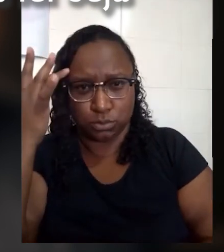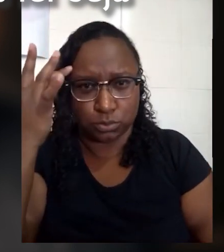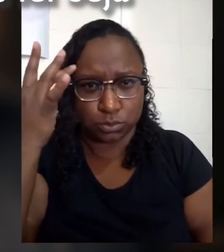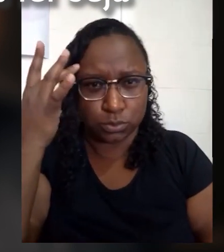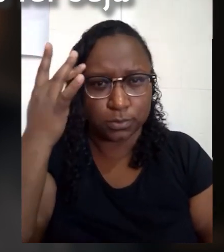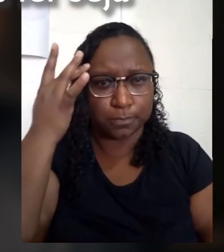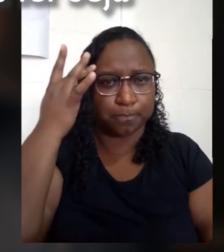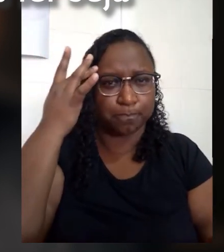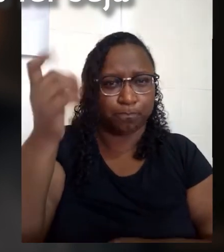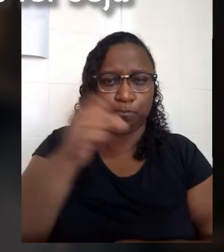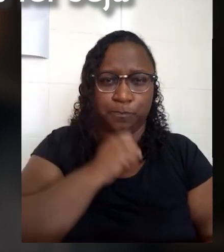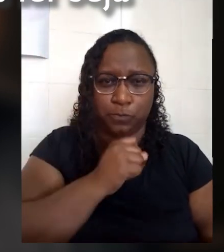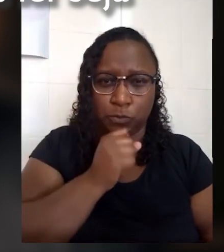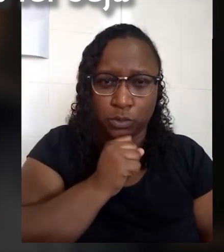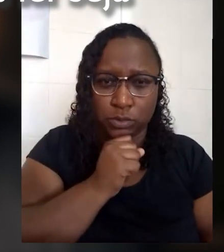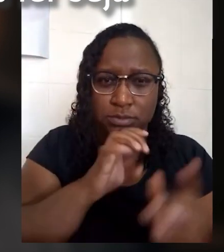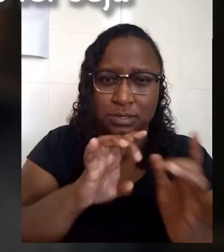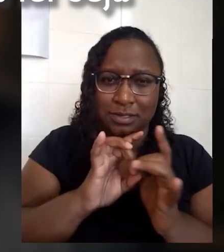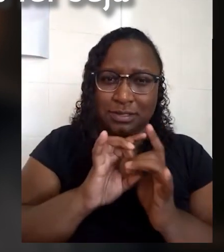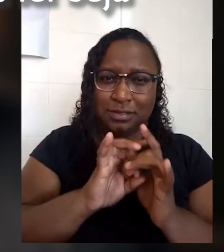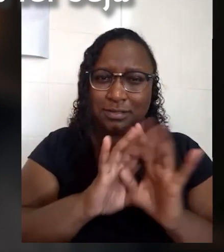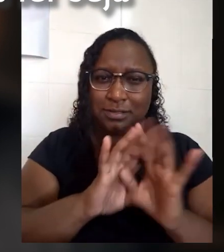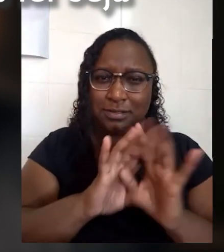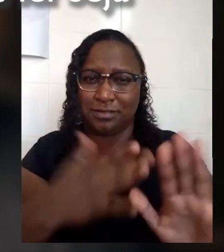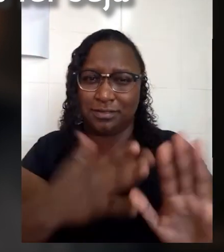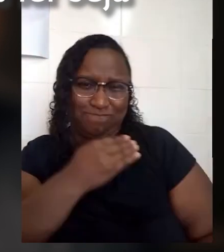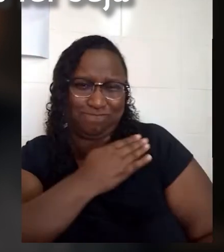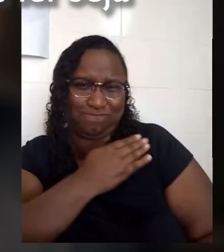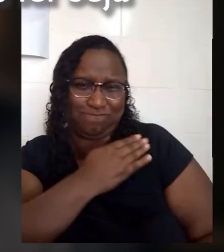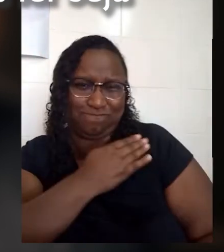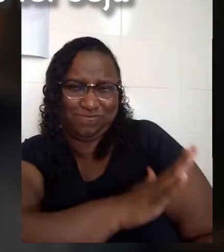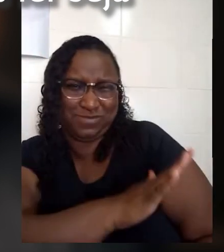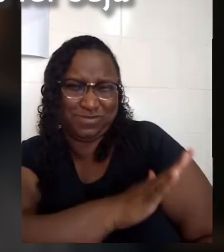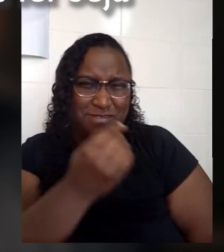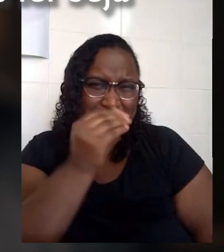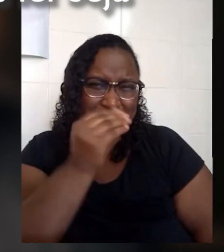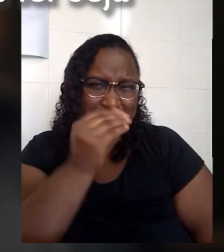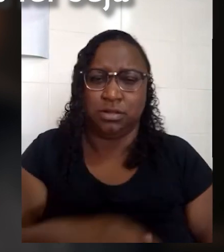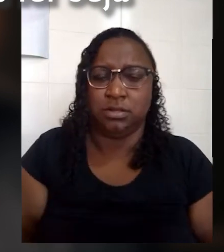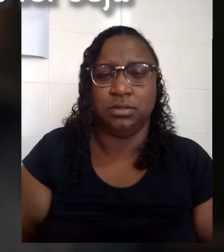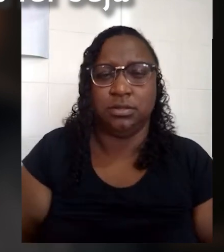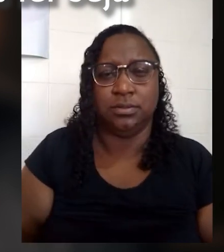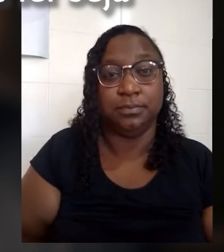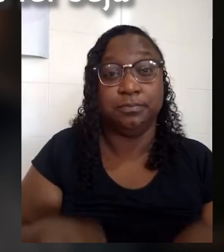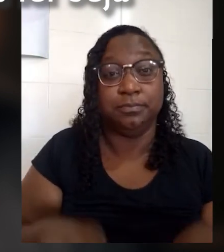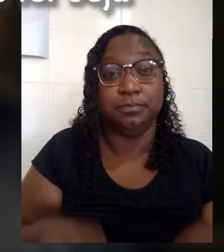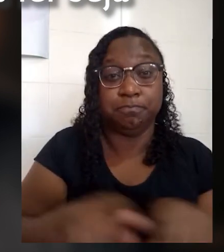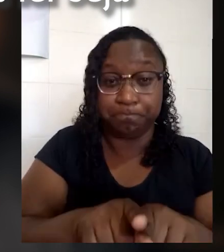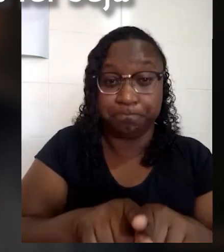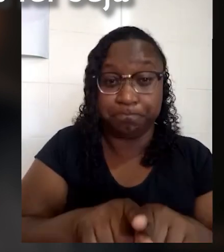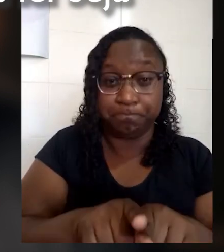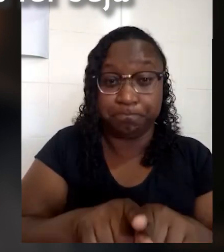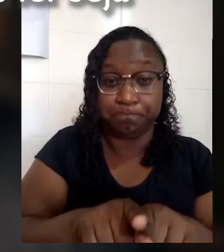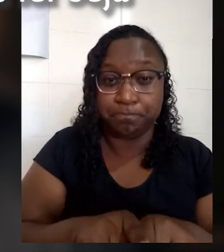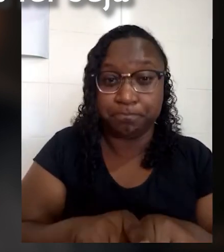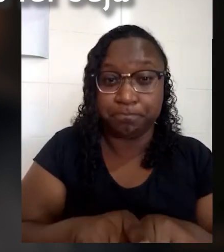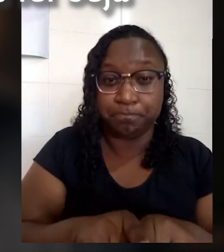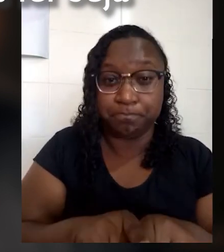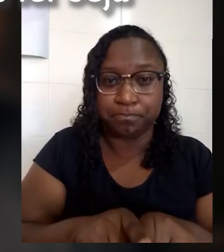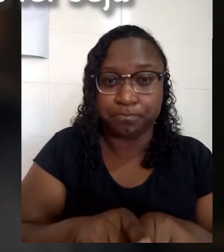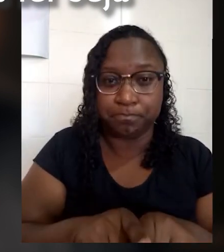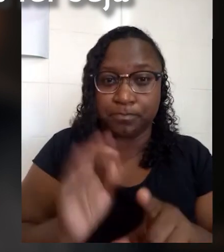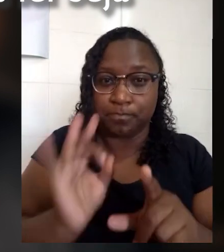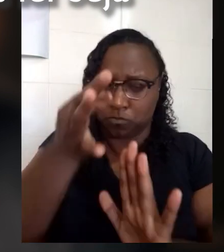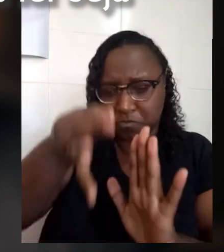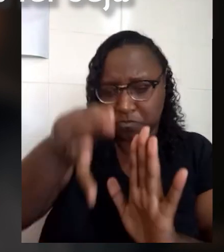inclusive estar livre de discriminação, violência e abuso, e tomar as medidas adequadas para fazer com que a lei seja